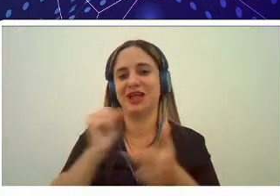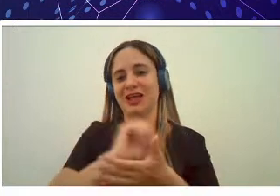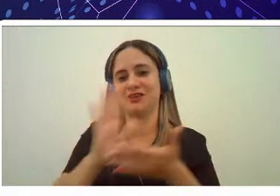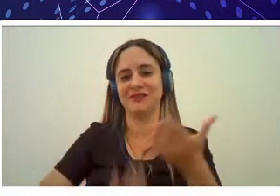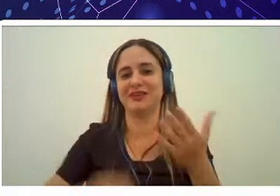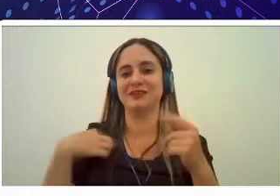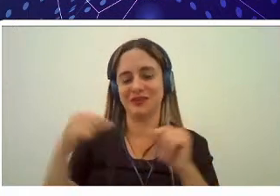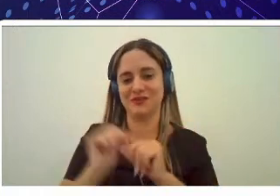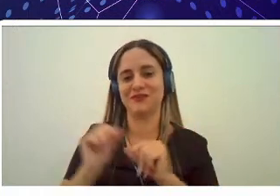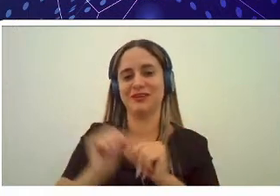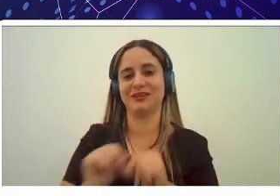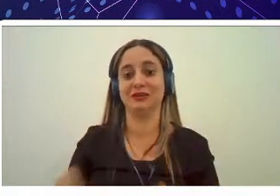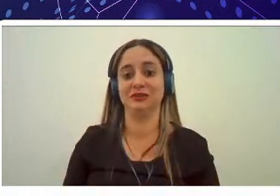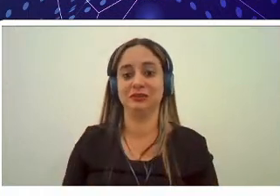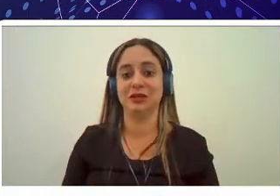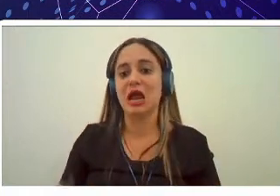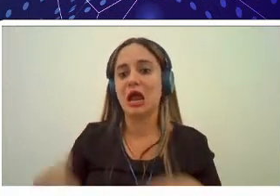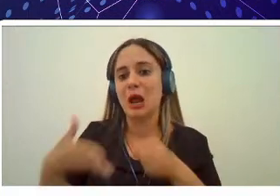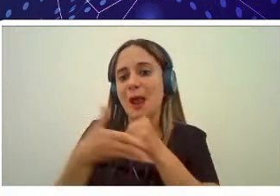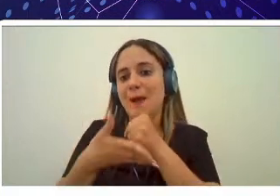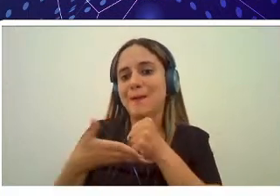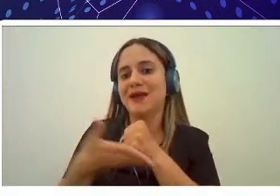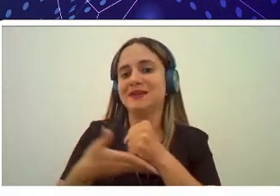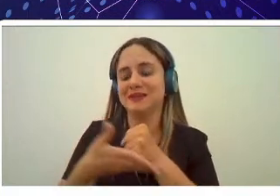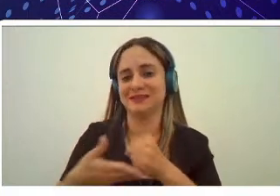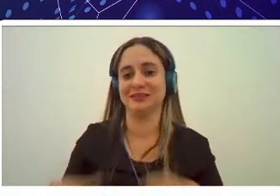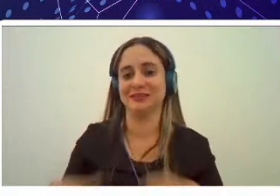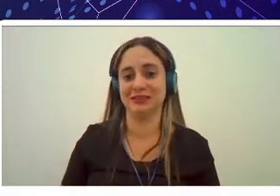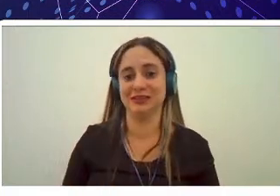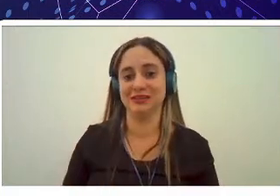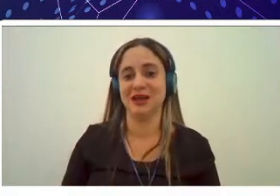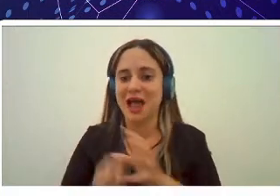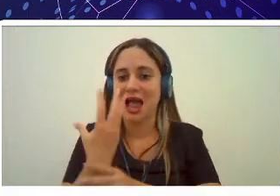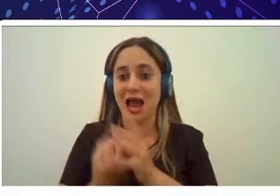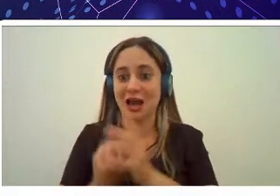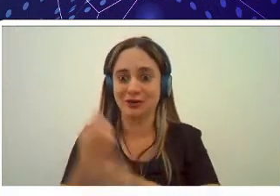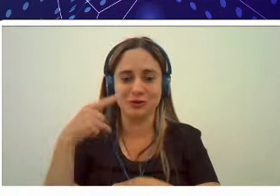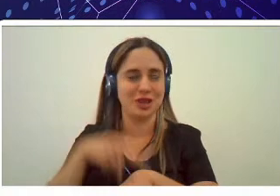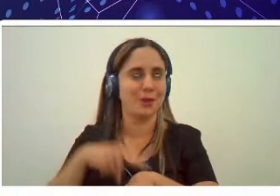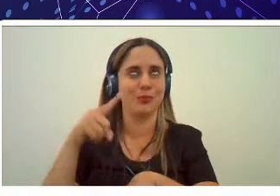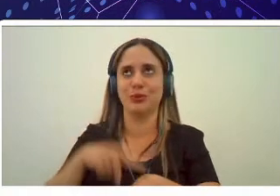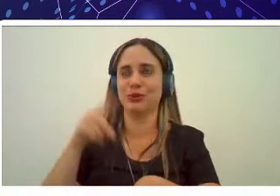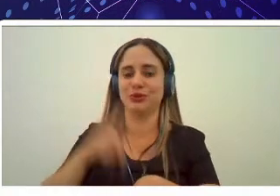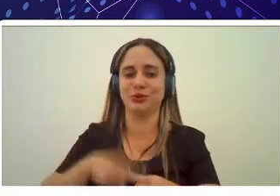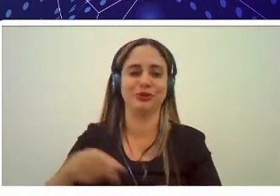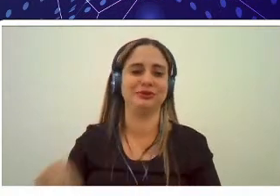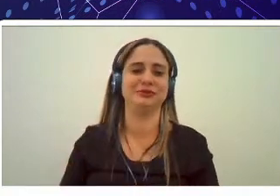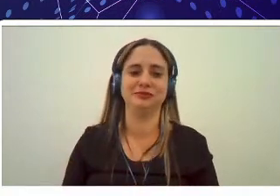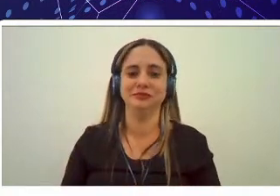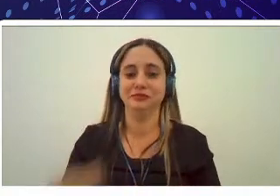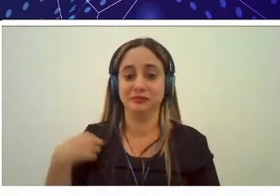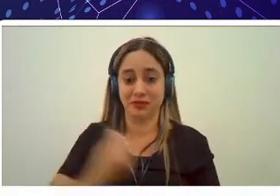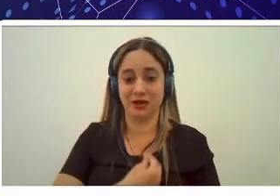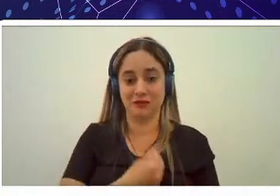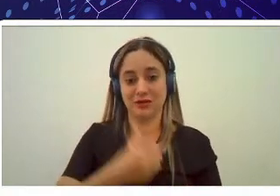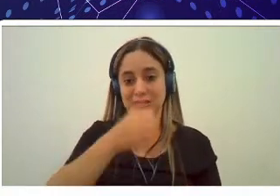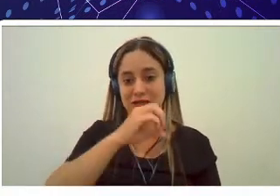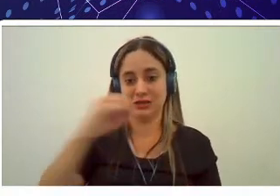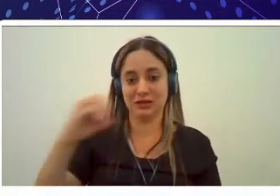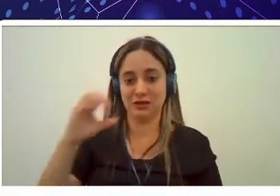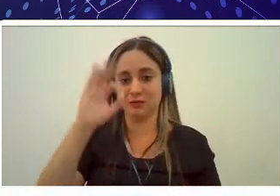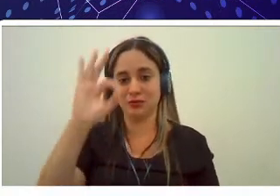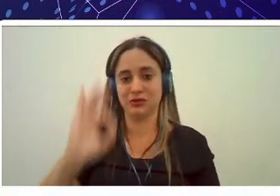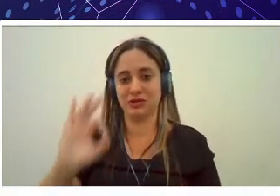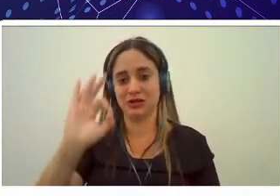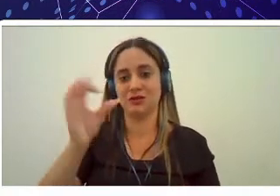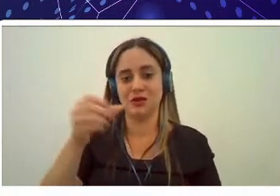que nós realizamos ali é basicamente o agro o tempo todo né nós vivenciamos o agro 100% no campo de presidente Médici